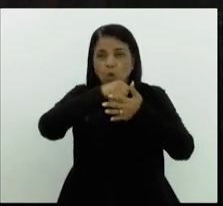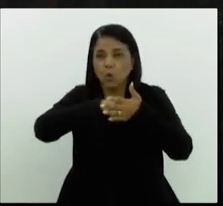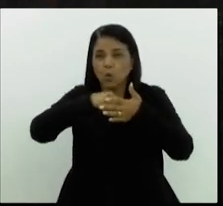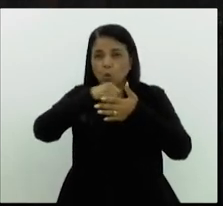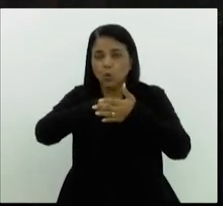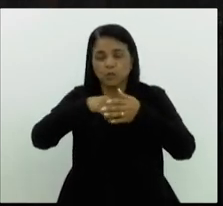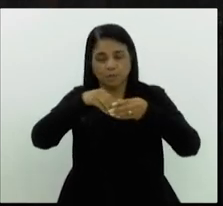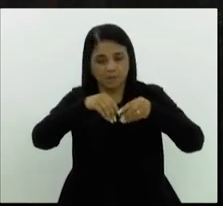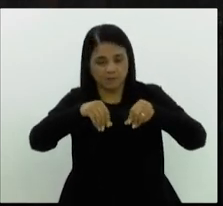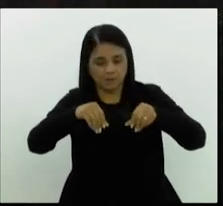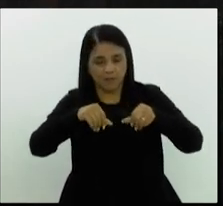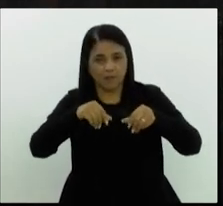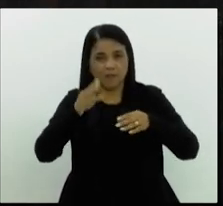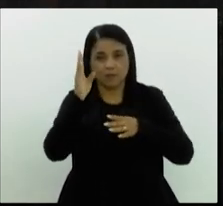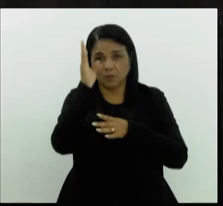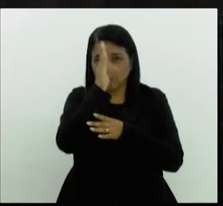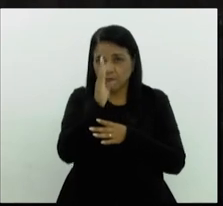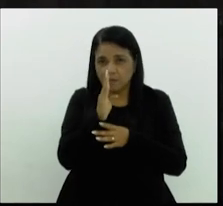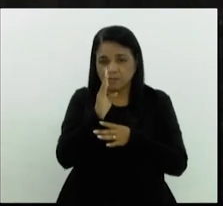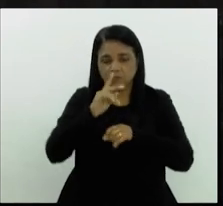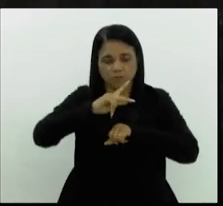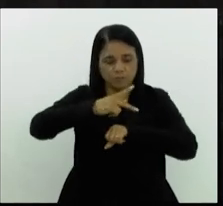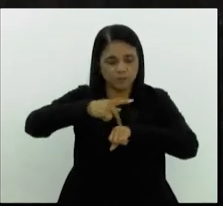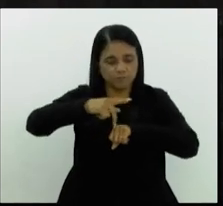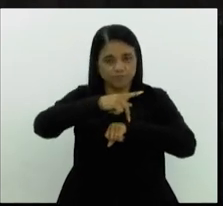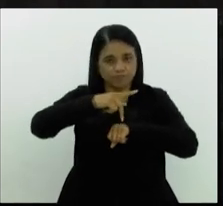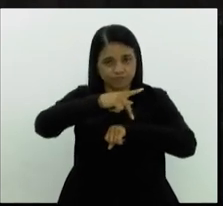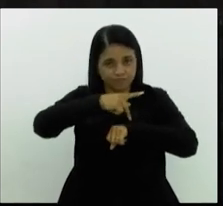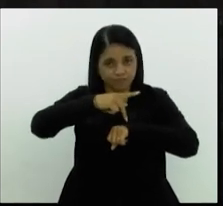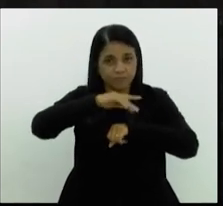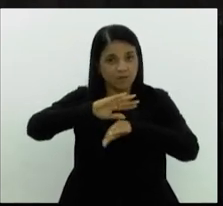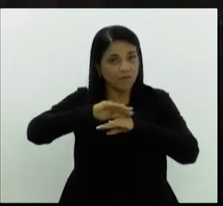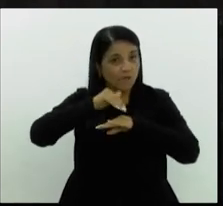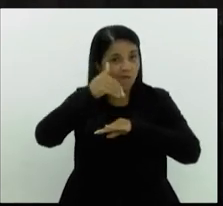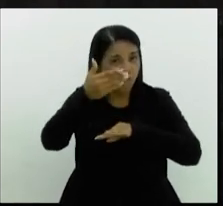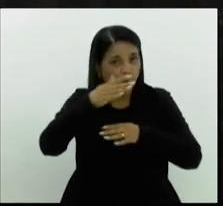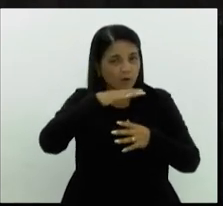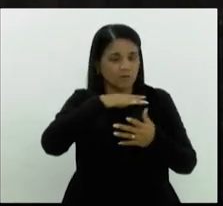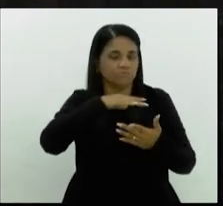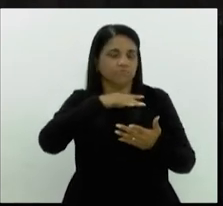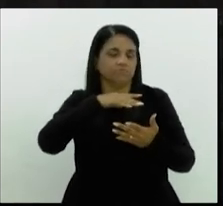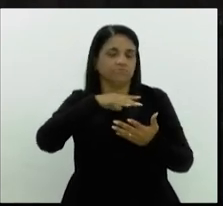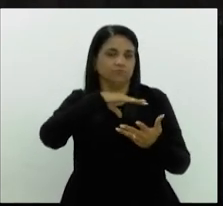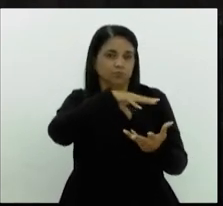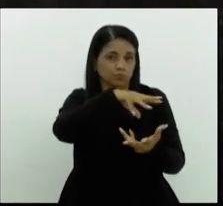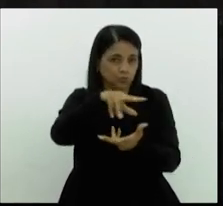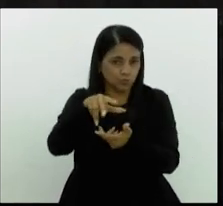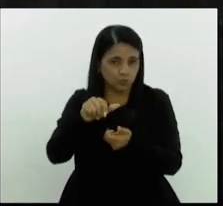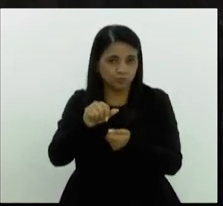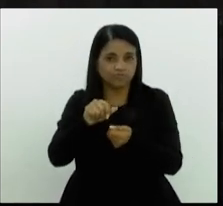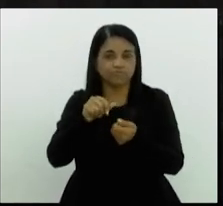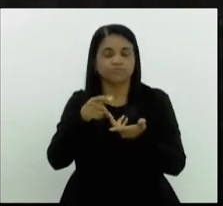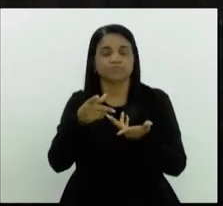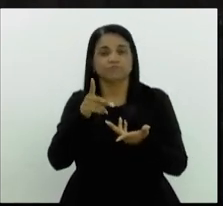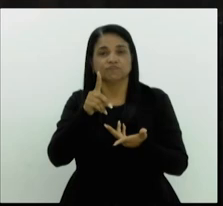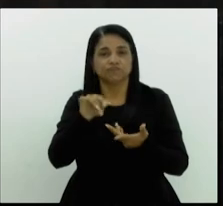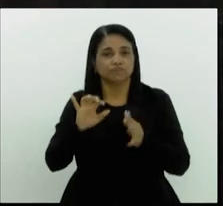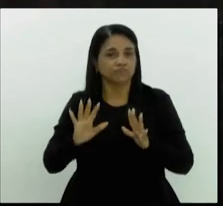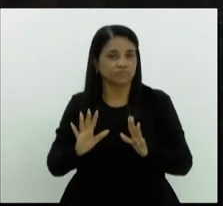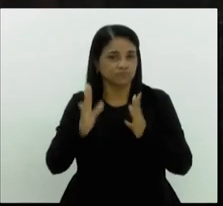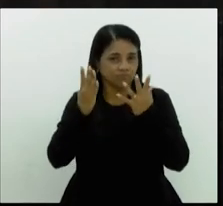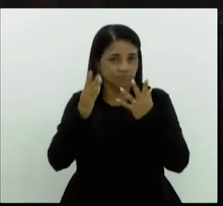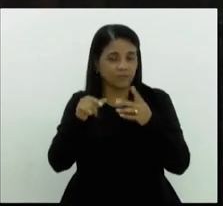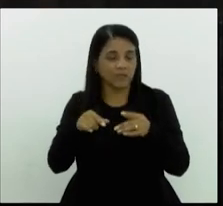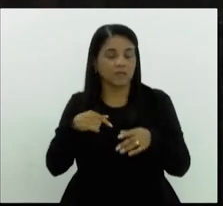e internacional, eu quero contar também para vocês que nesse momento que a polícia